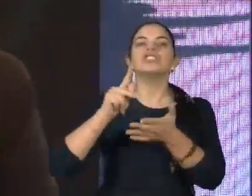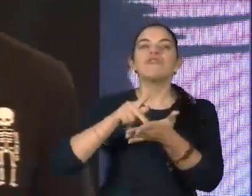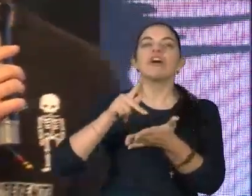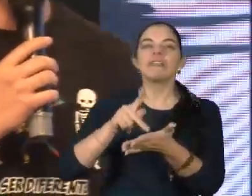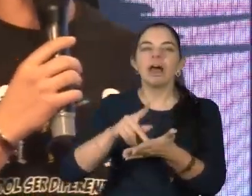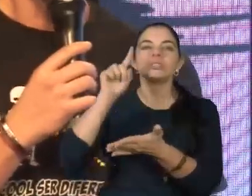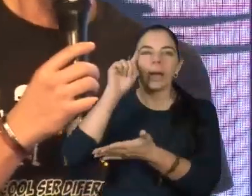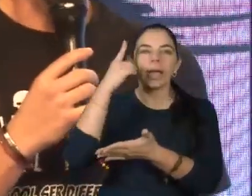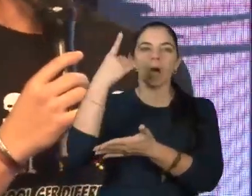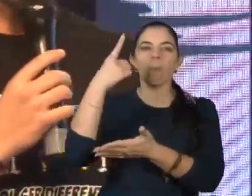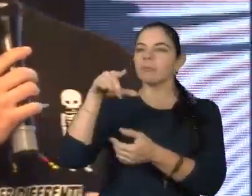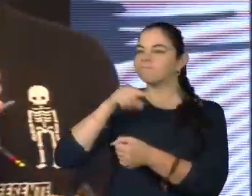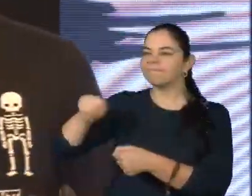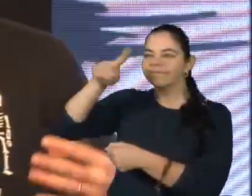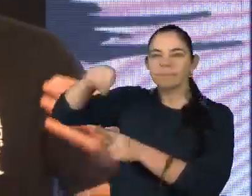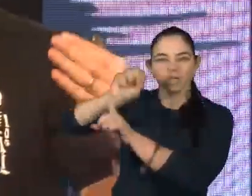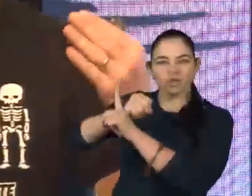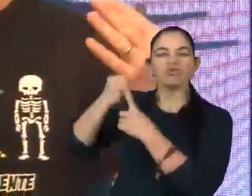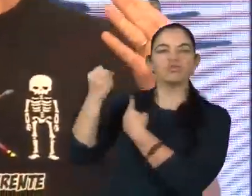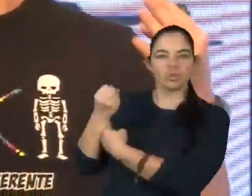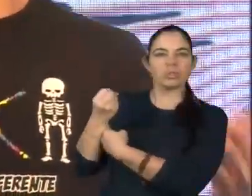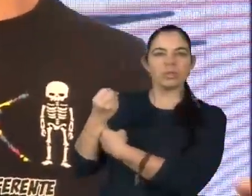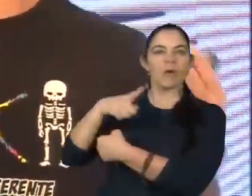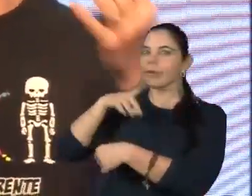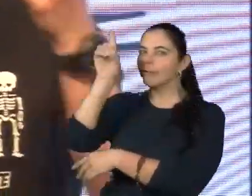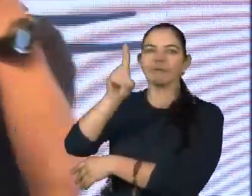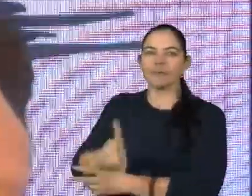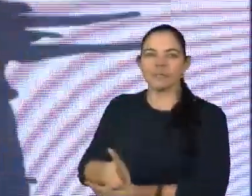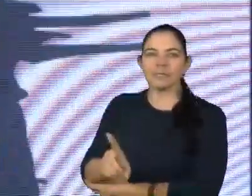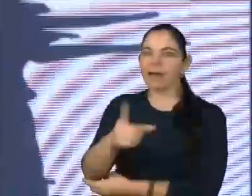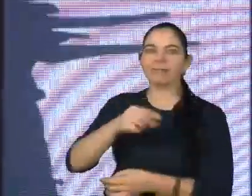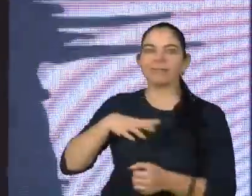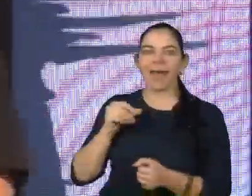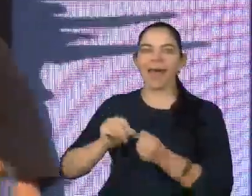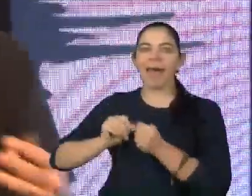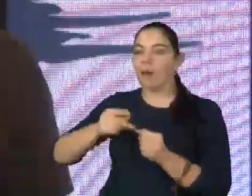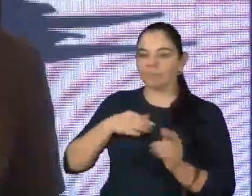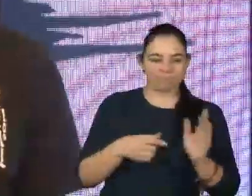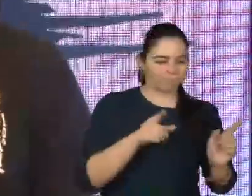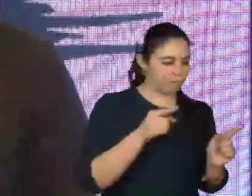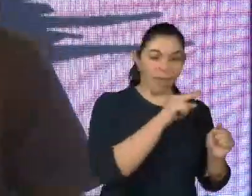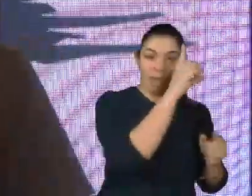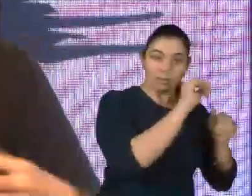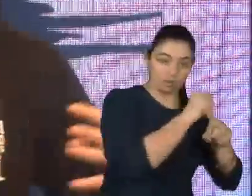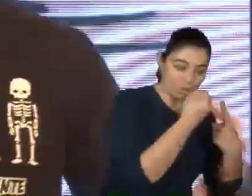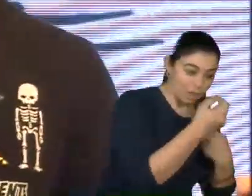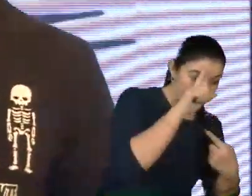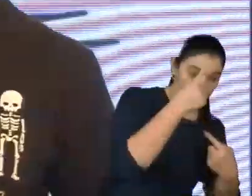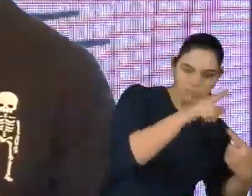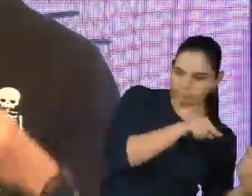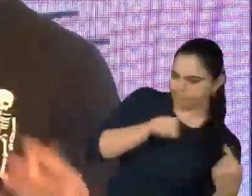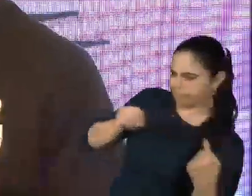essa mentalidade de que deficiência está relacionada à incapacidade e que é muito mais um